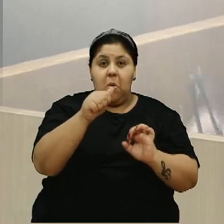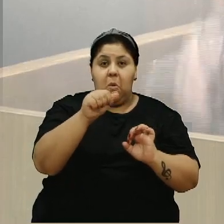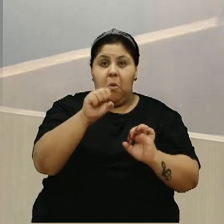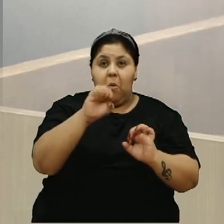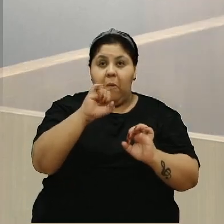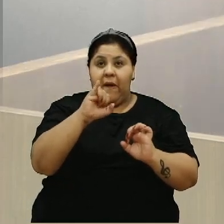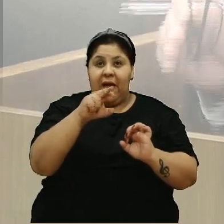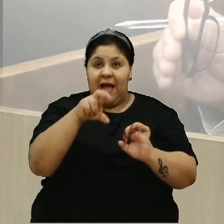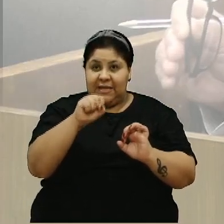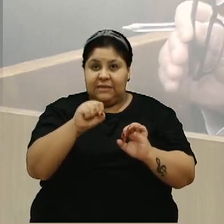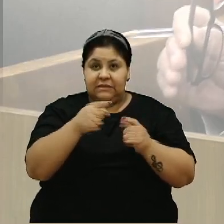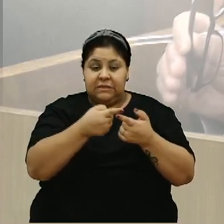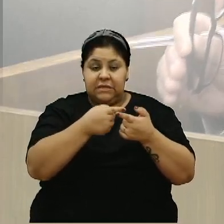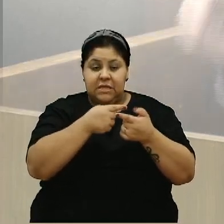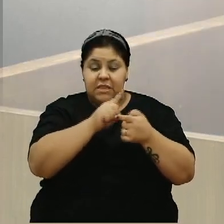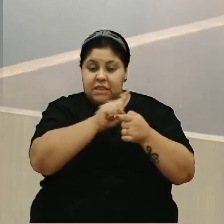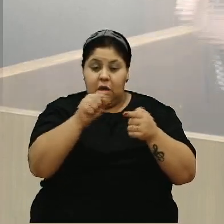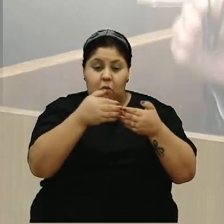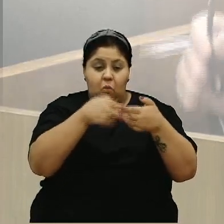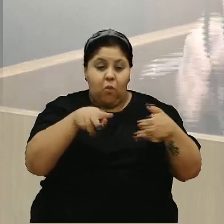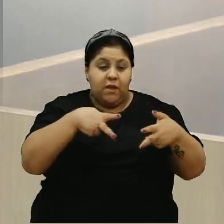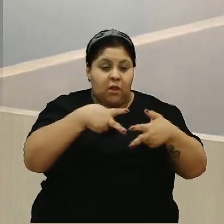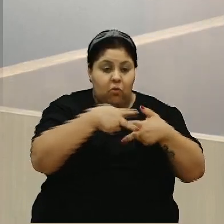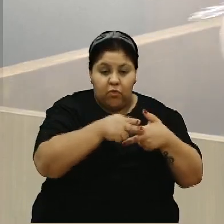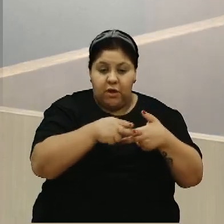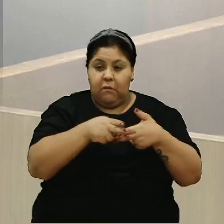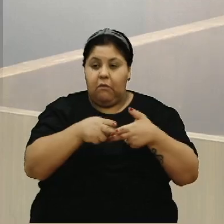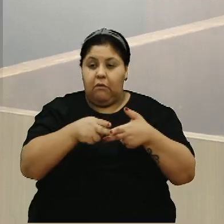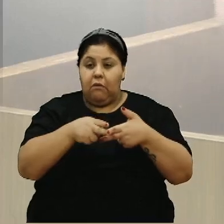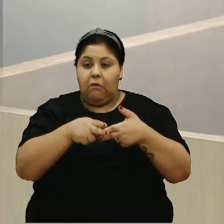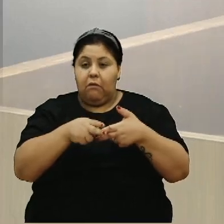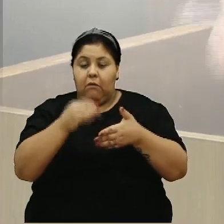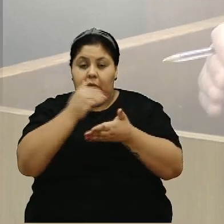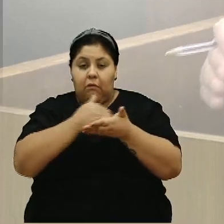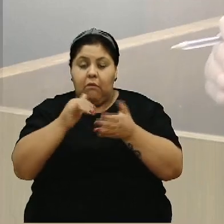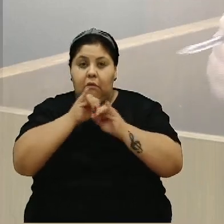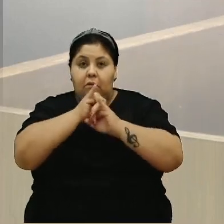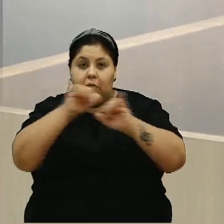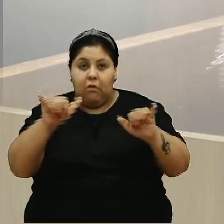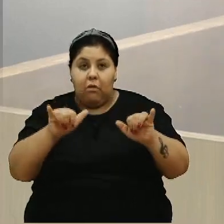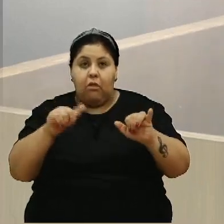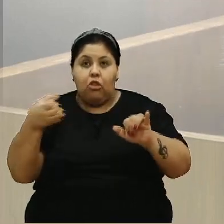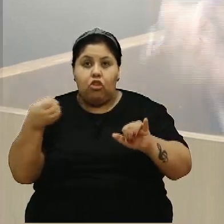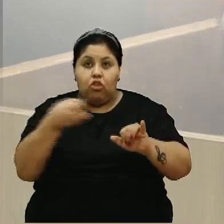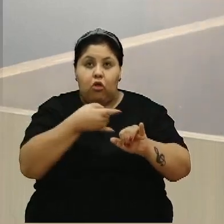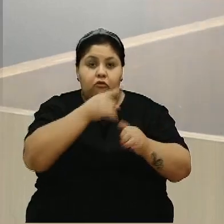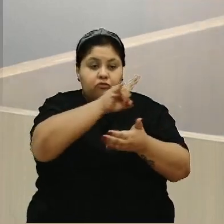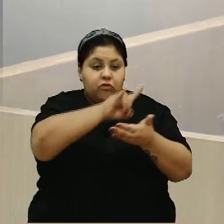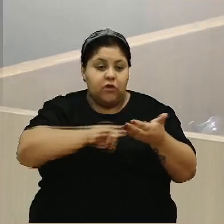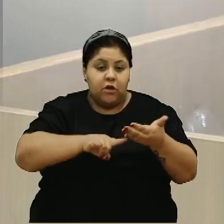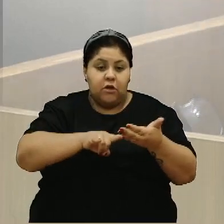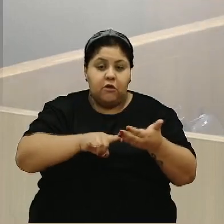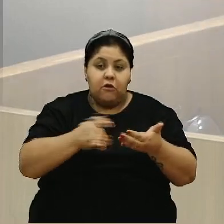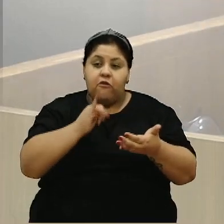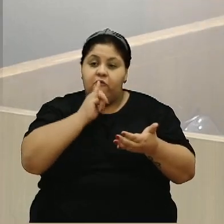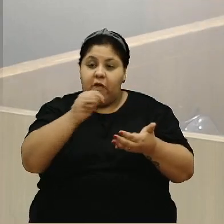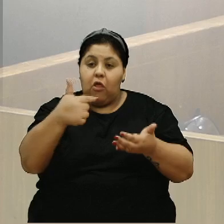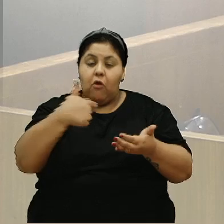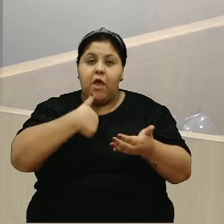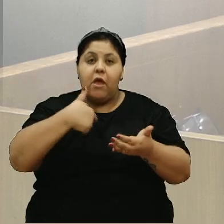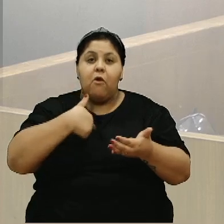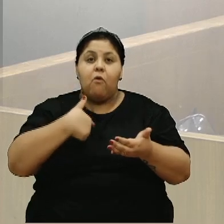A secretária falou no dia, falou no dia, logo teremos novos laudos. Falou, eu estava lá, defendendo o governo.